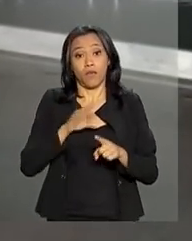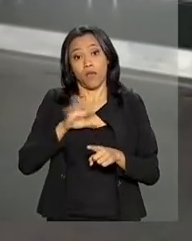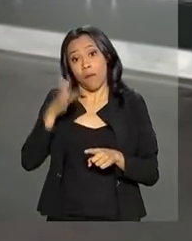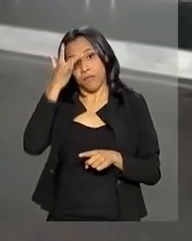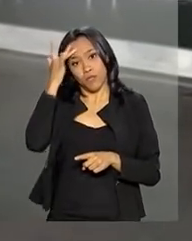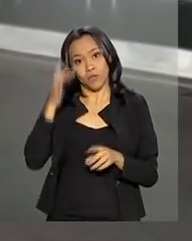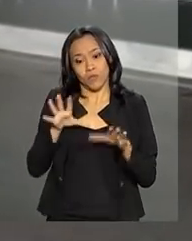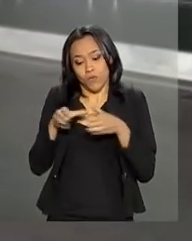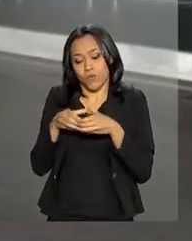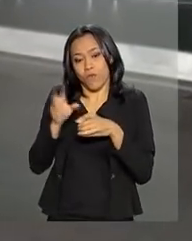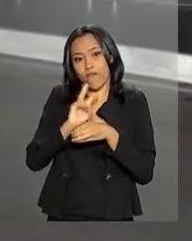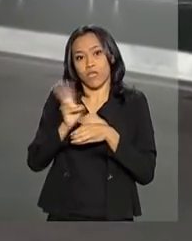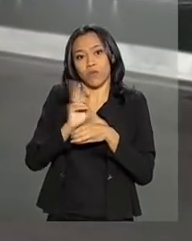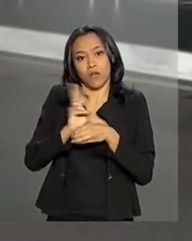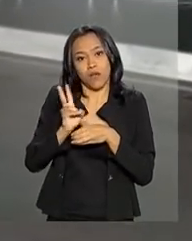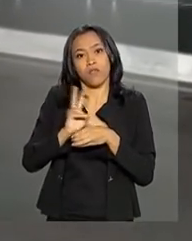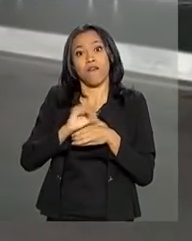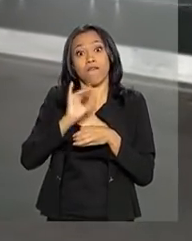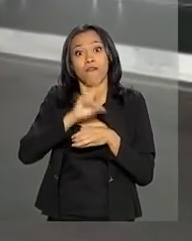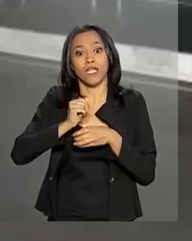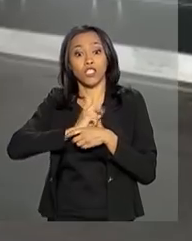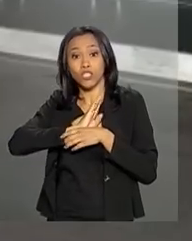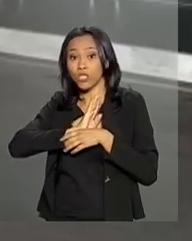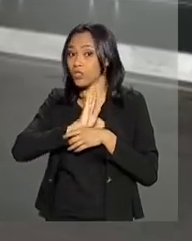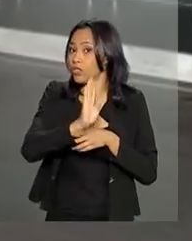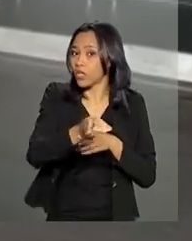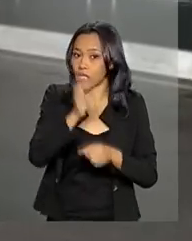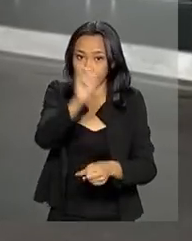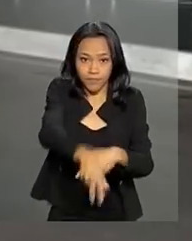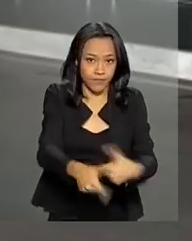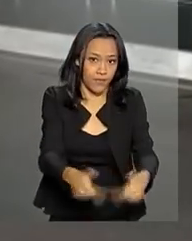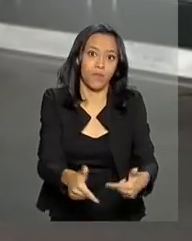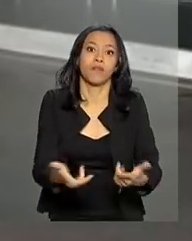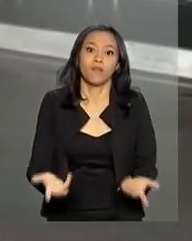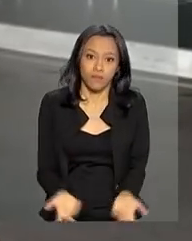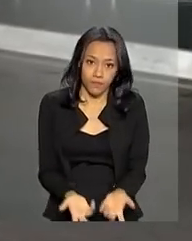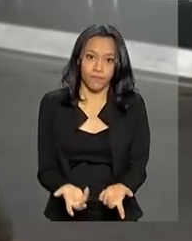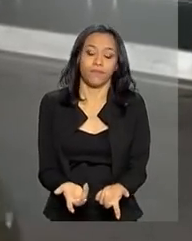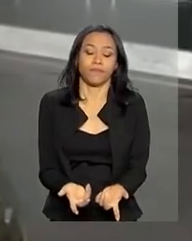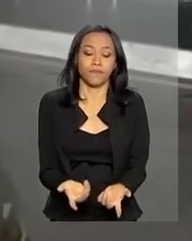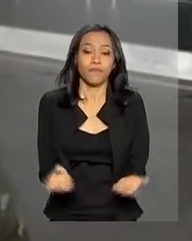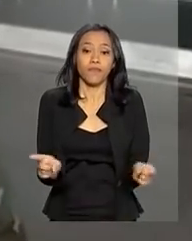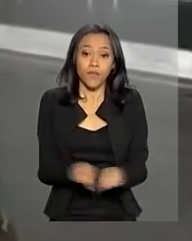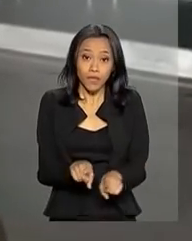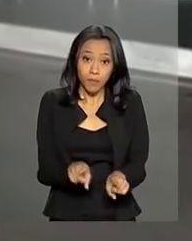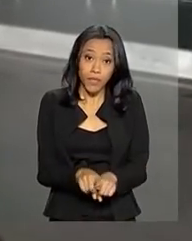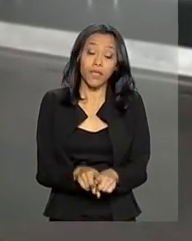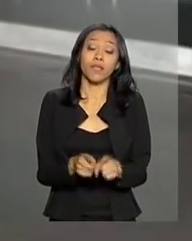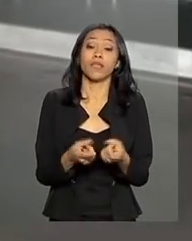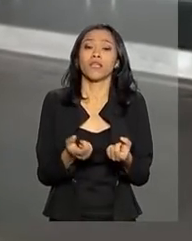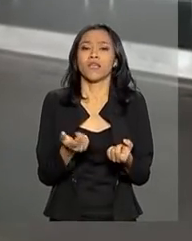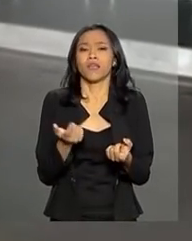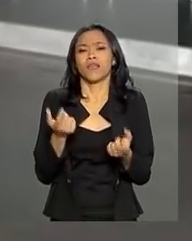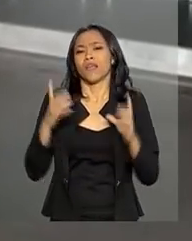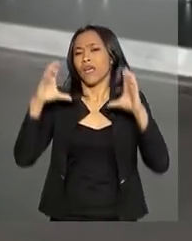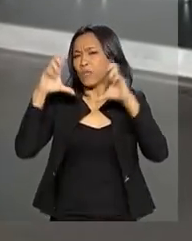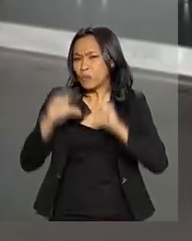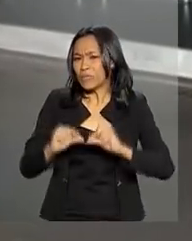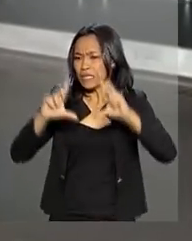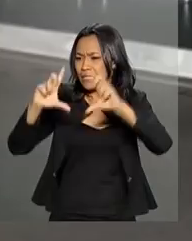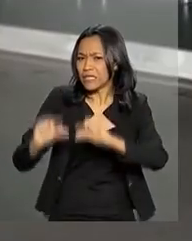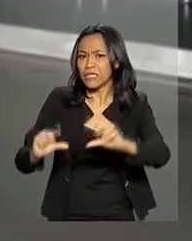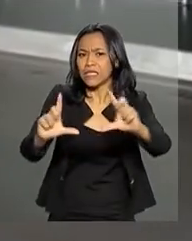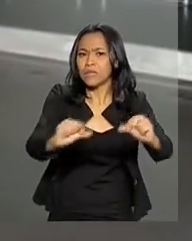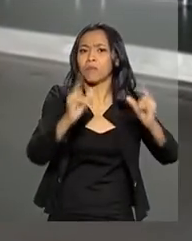seja aproveitado como mão de obra imediata no mercado de trabalho, além de desonerar possíveis abrigos ou outras